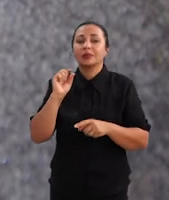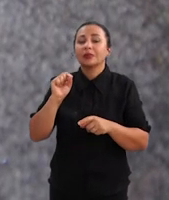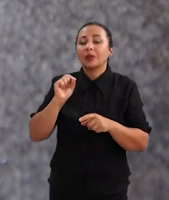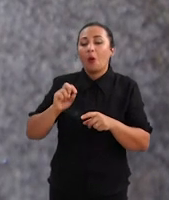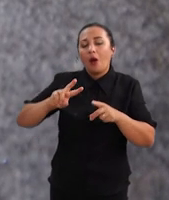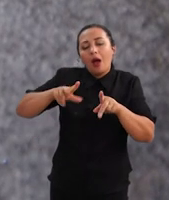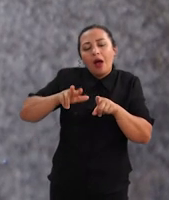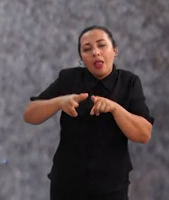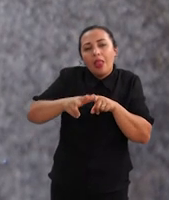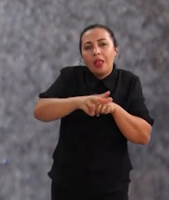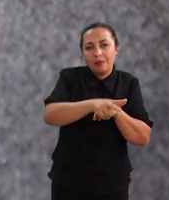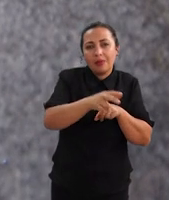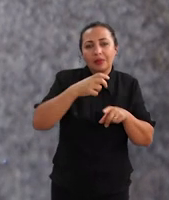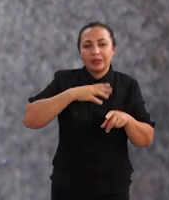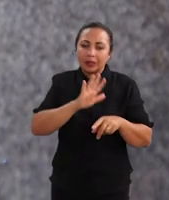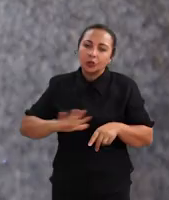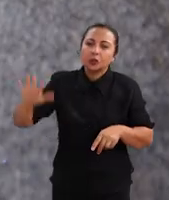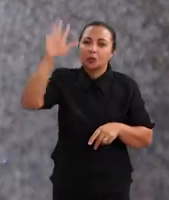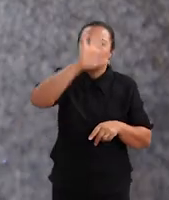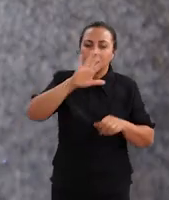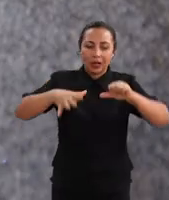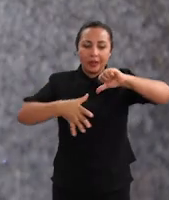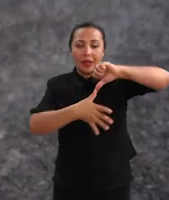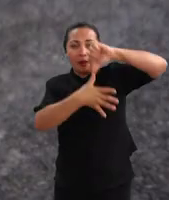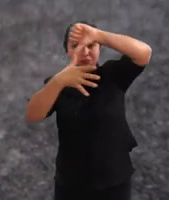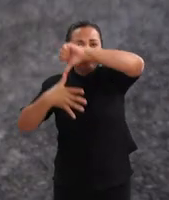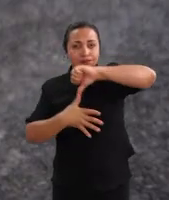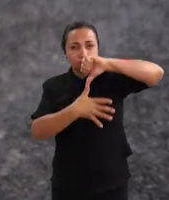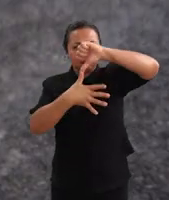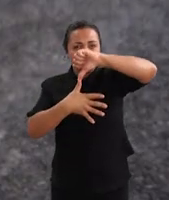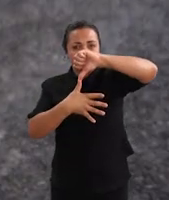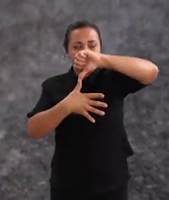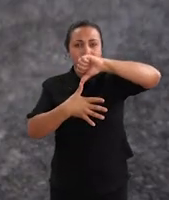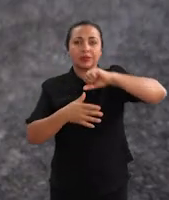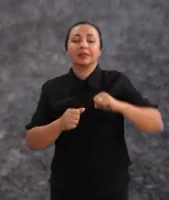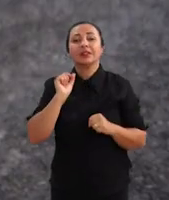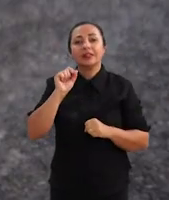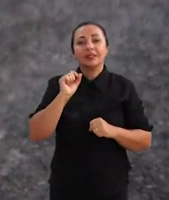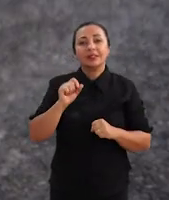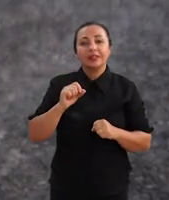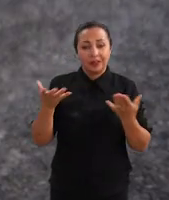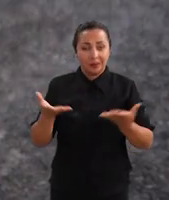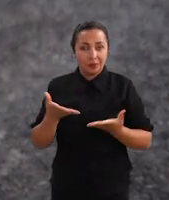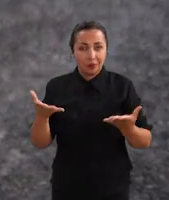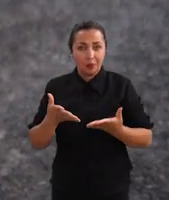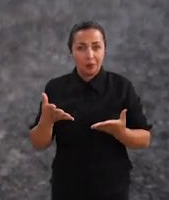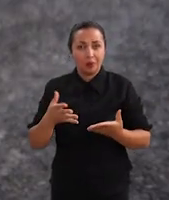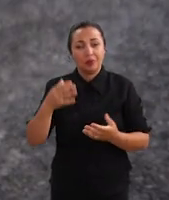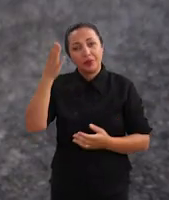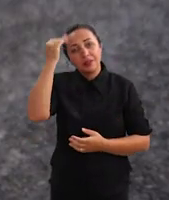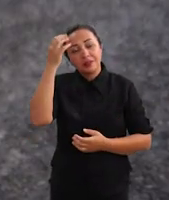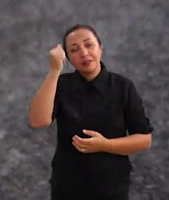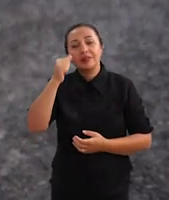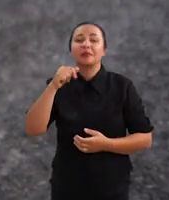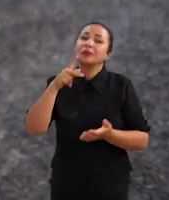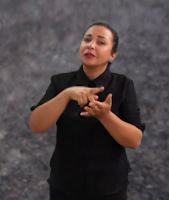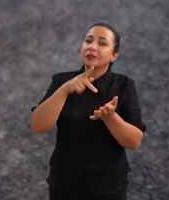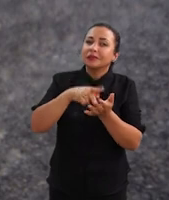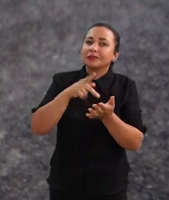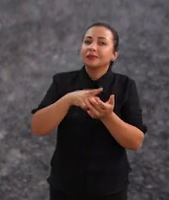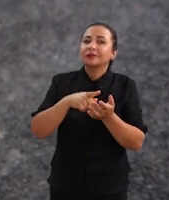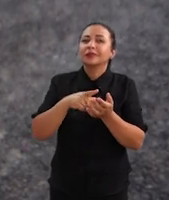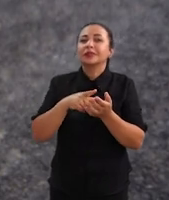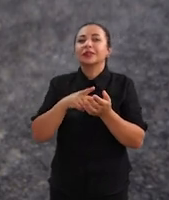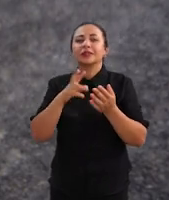amplamente distribuída na América do Sul e que atualmente sabe-se que, na verdade,